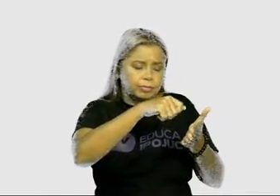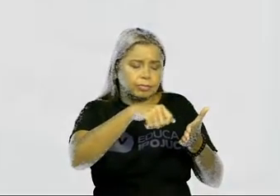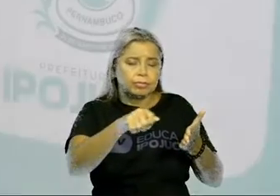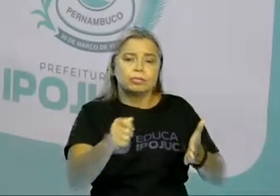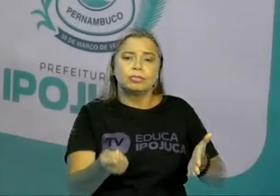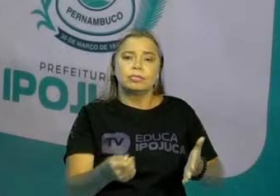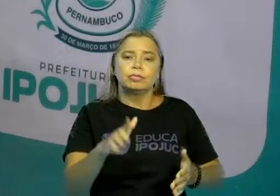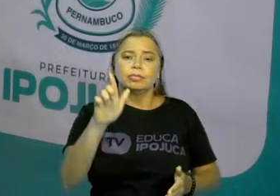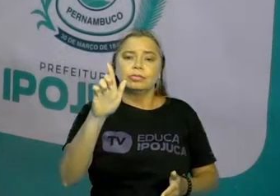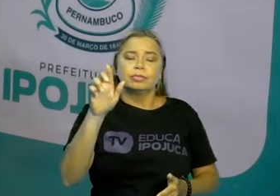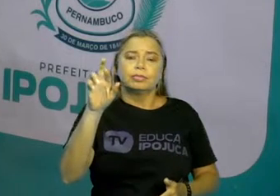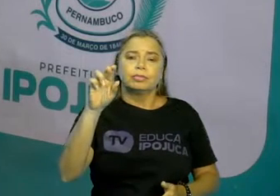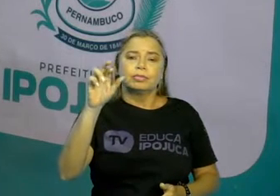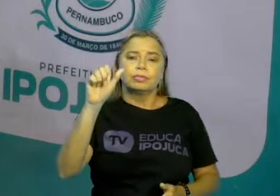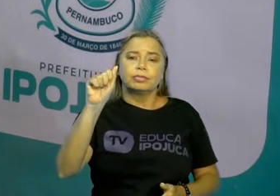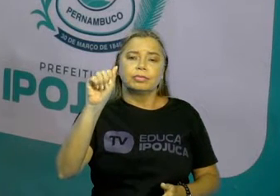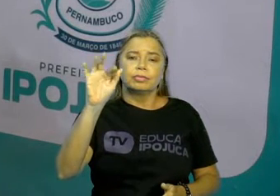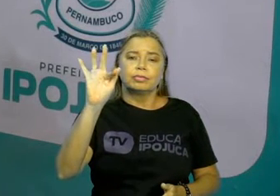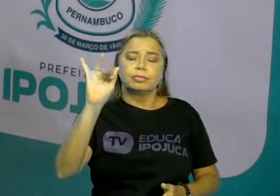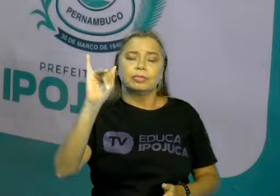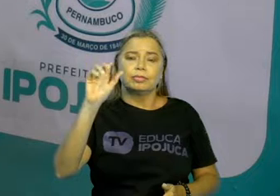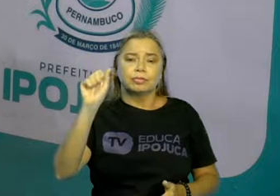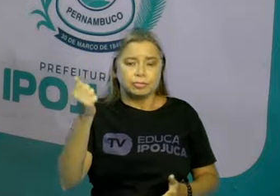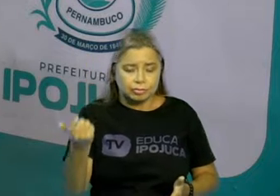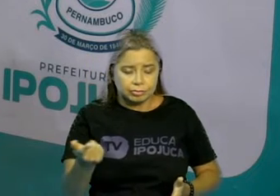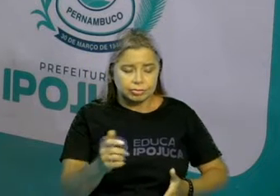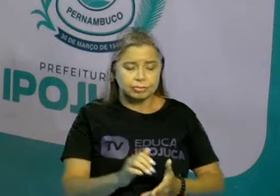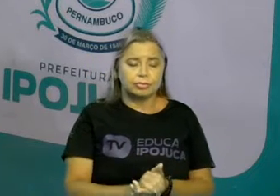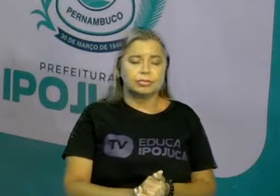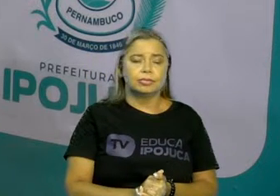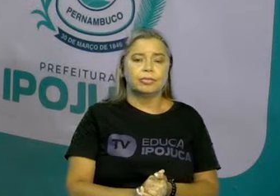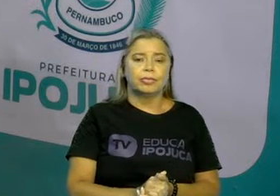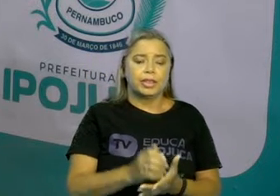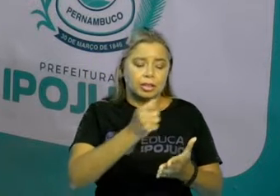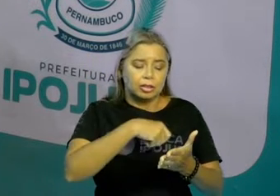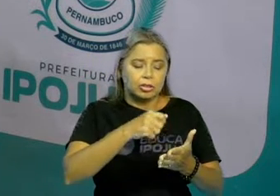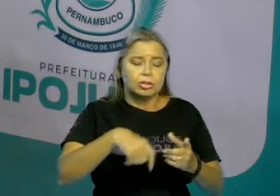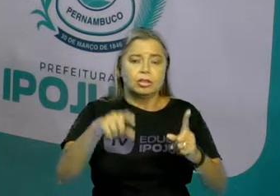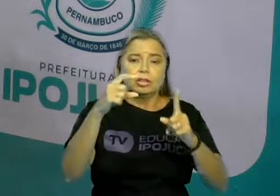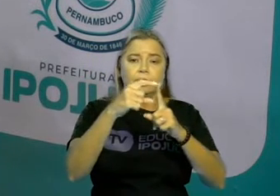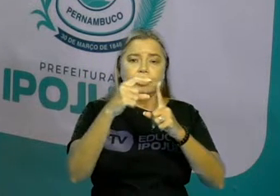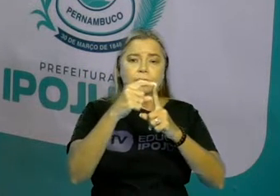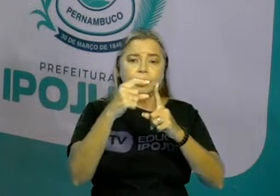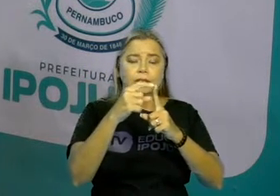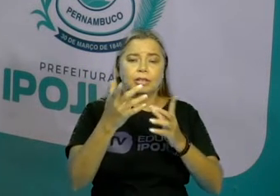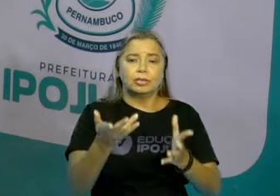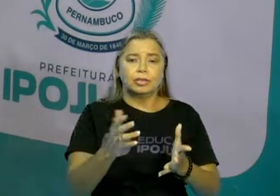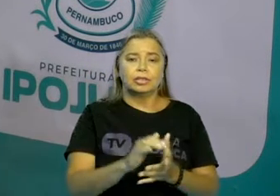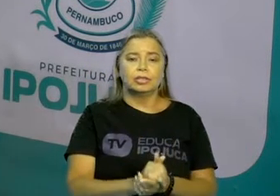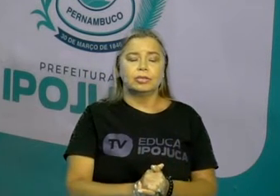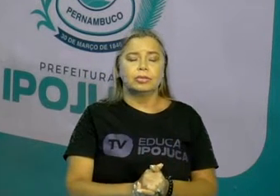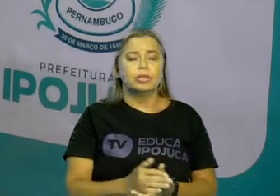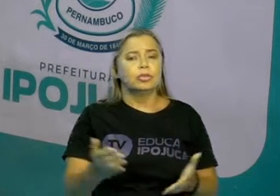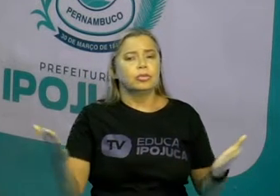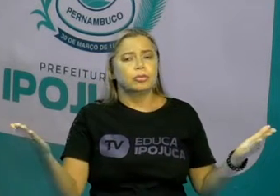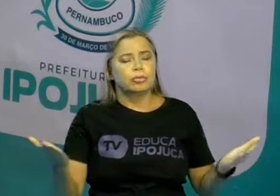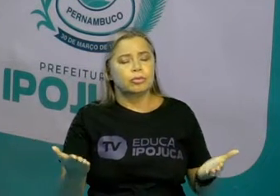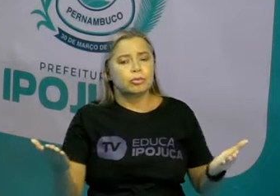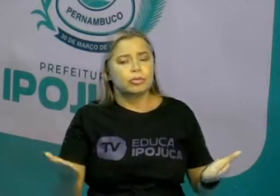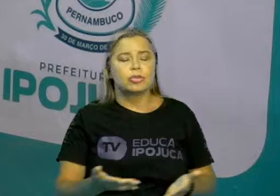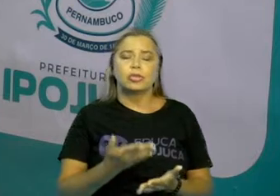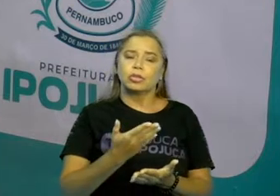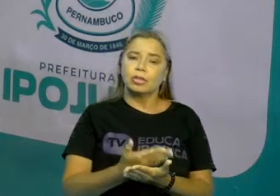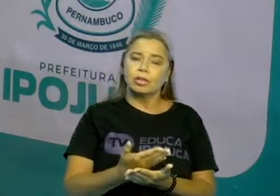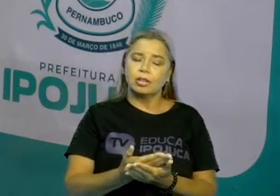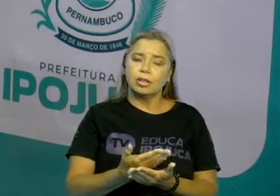grafia, né? Que é a escrita ortográfica das palavras. Esse foi o nosso tema de hoje. O que a gente